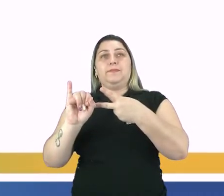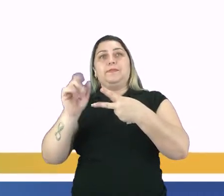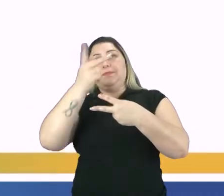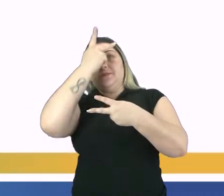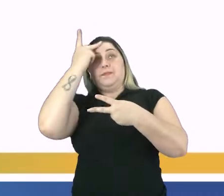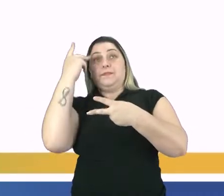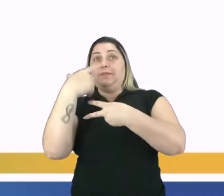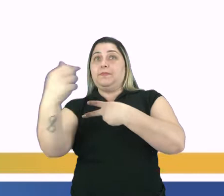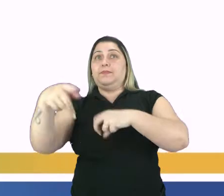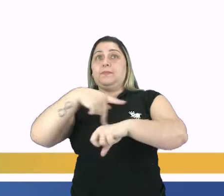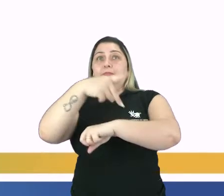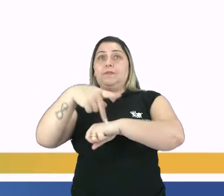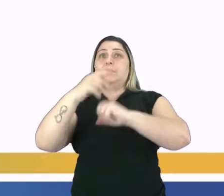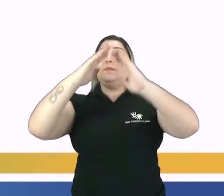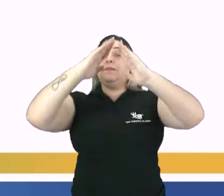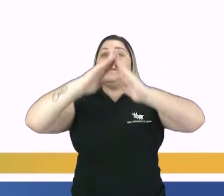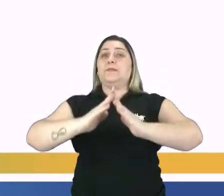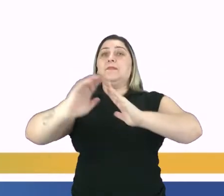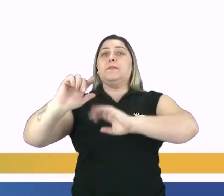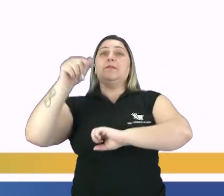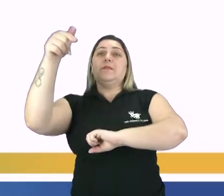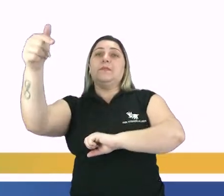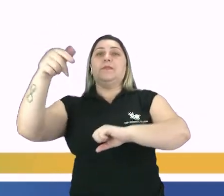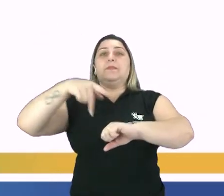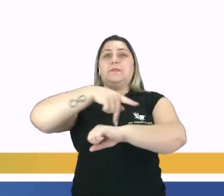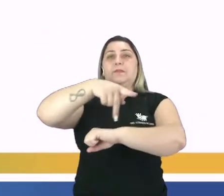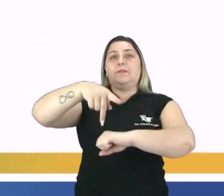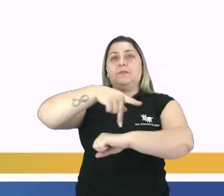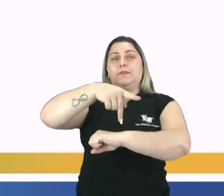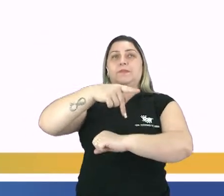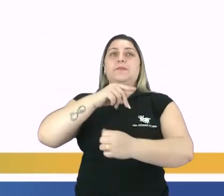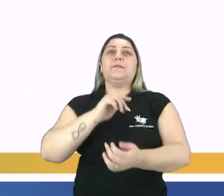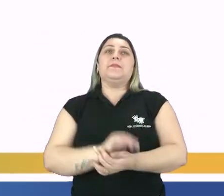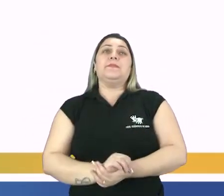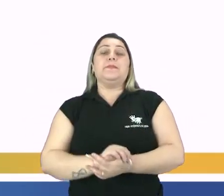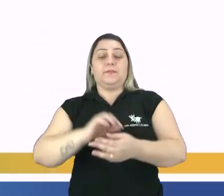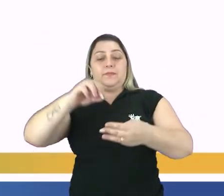pessoa que sai do seu país para morar em outro.